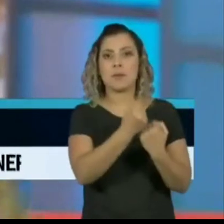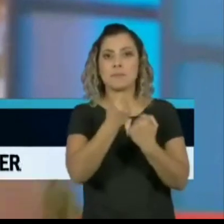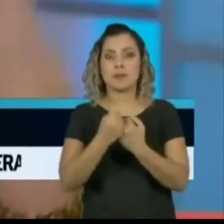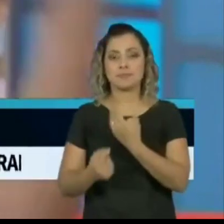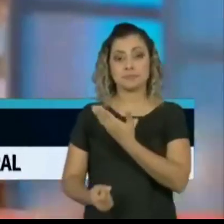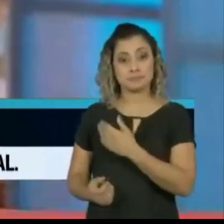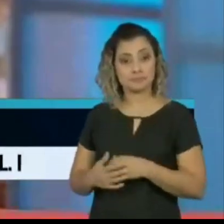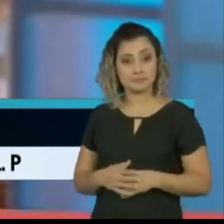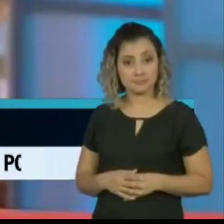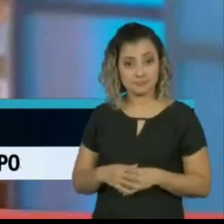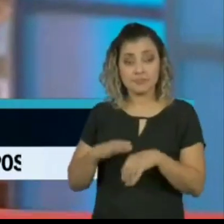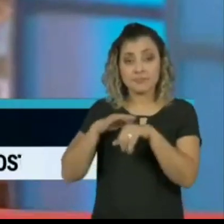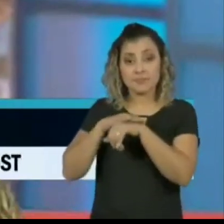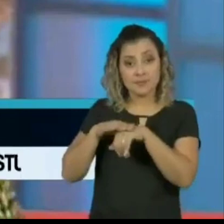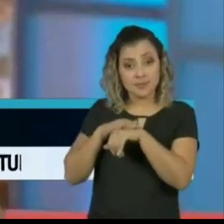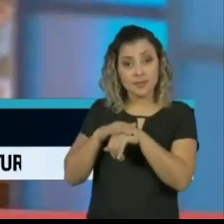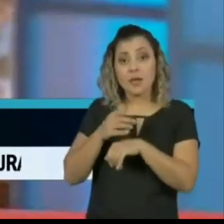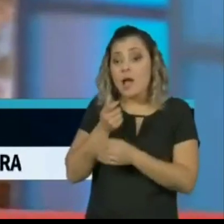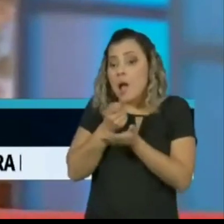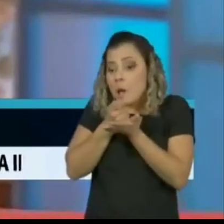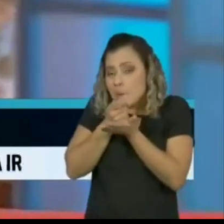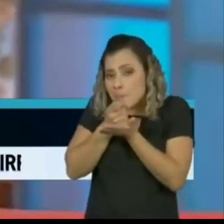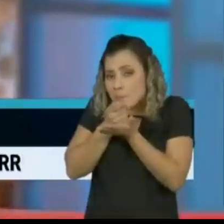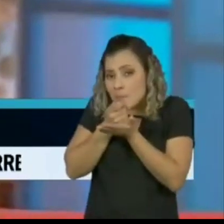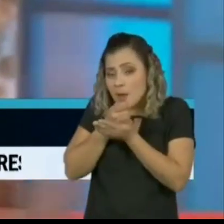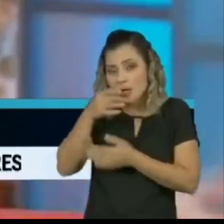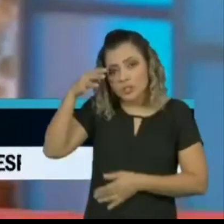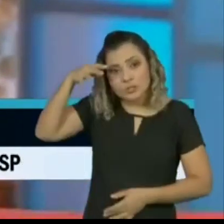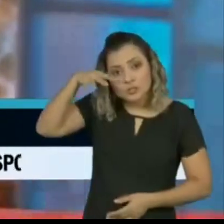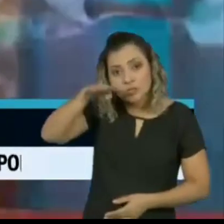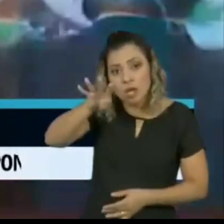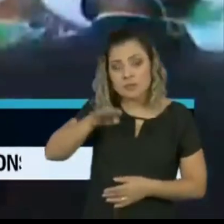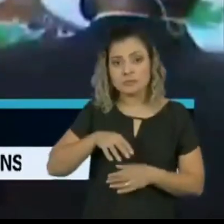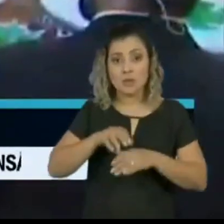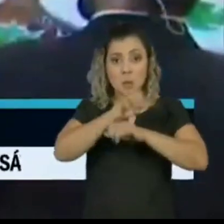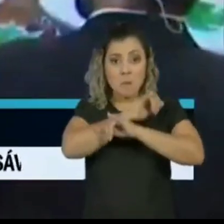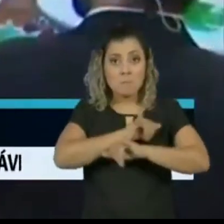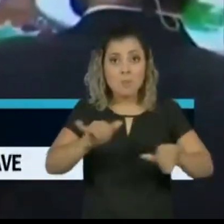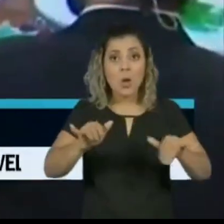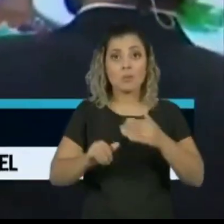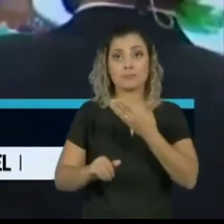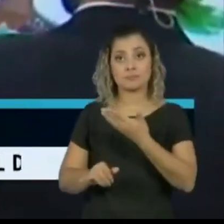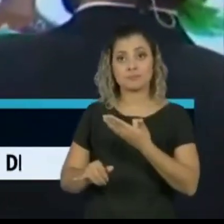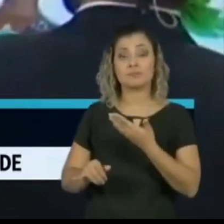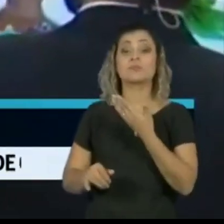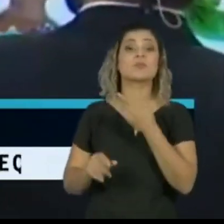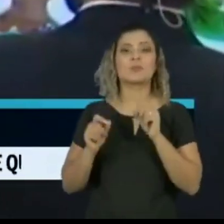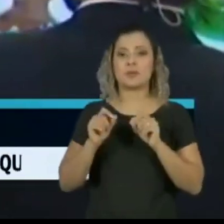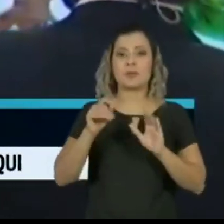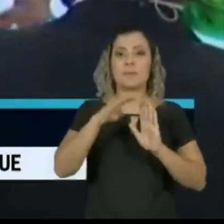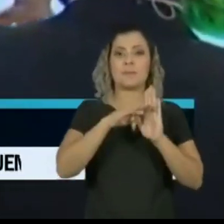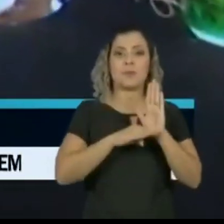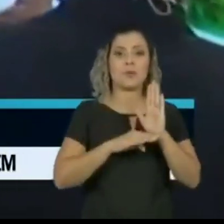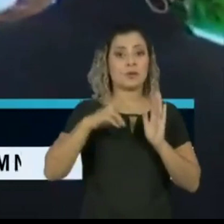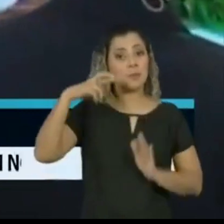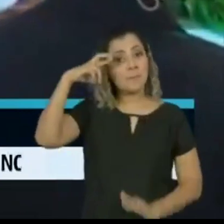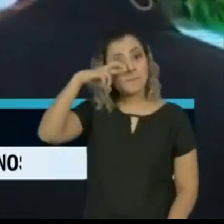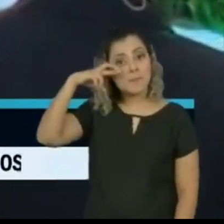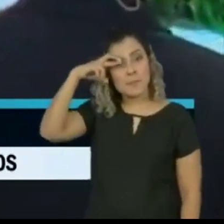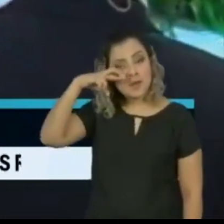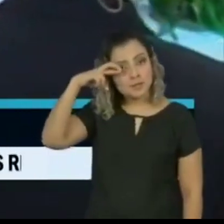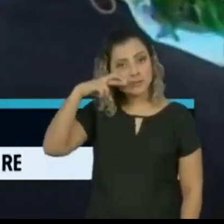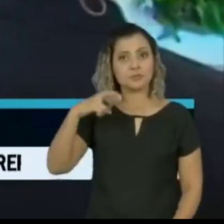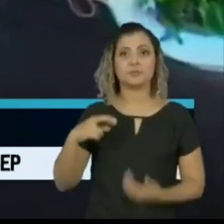gravação, atribuída à deputada federal, Joyce Hasselman, foi divulgada no programa Aqui na Band, apresentado por Luiz